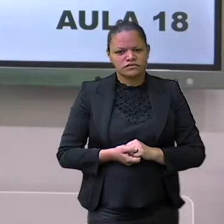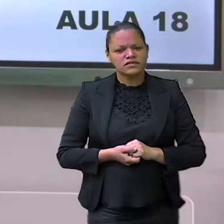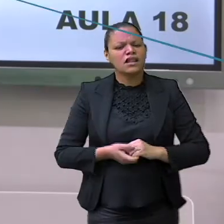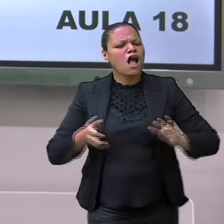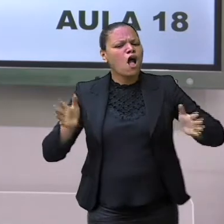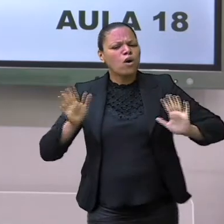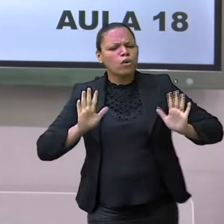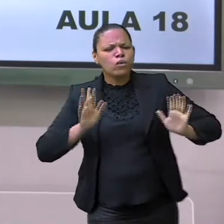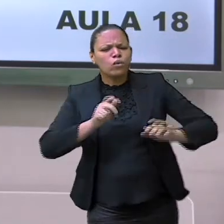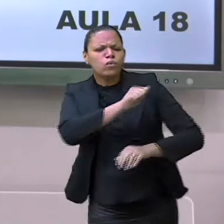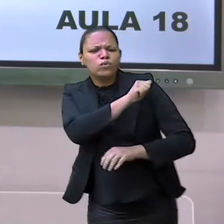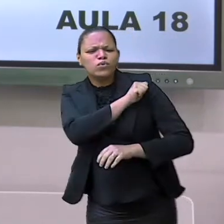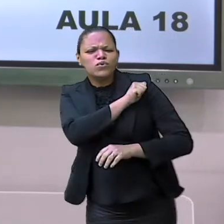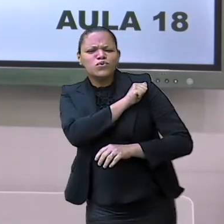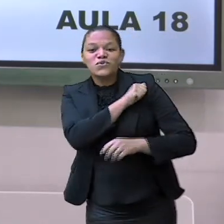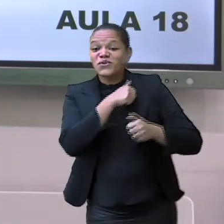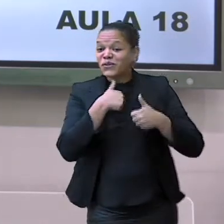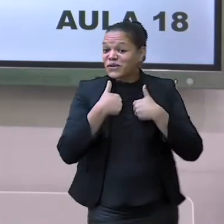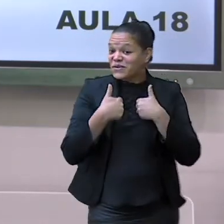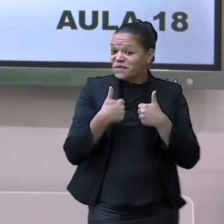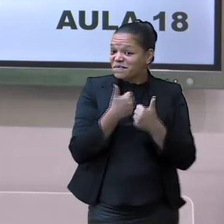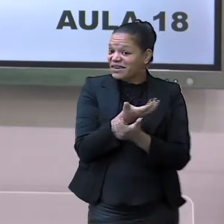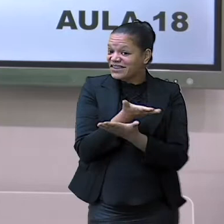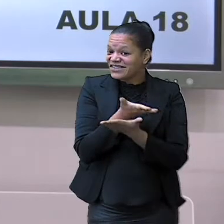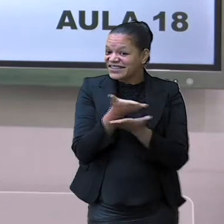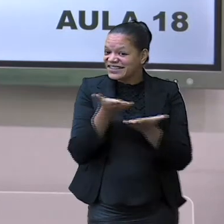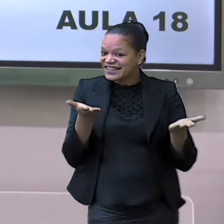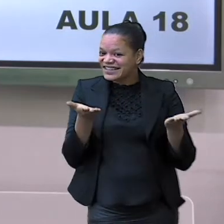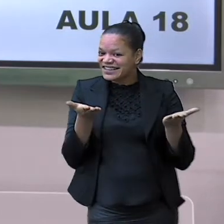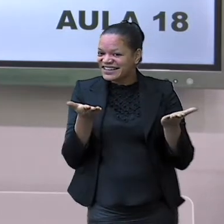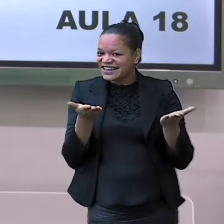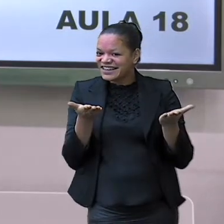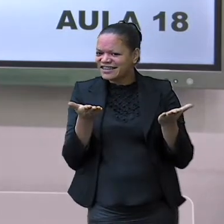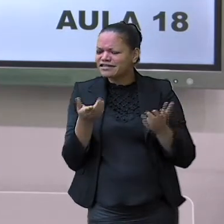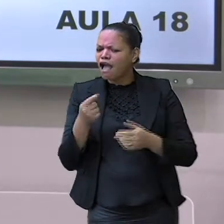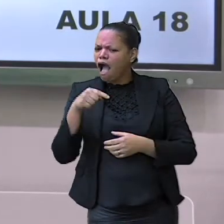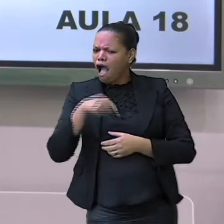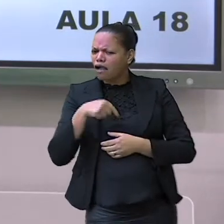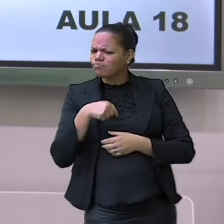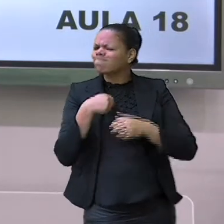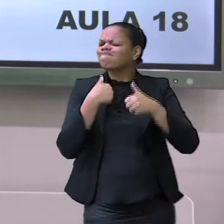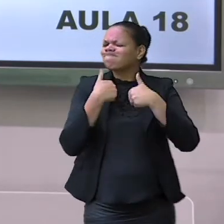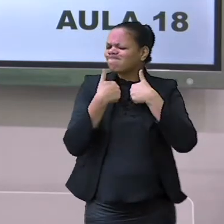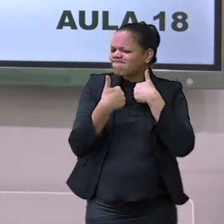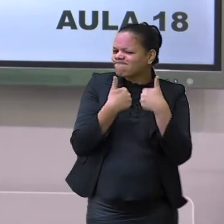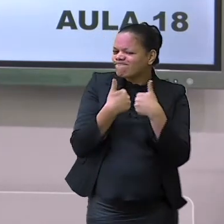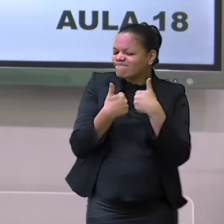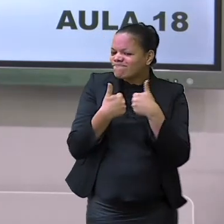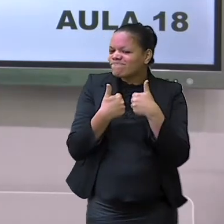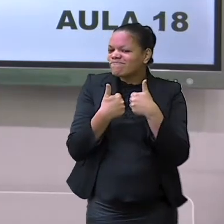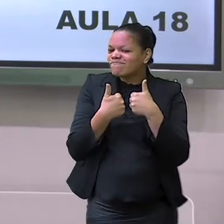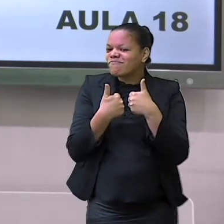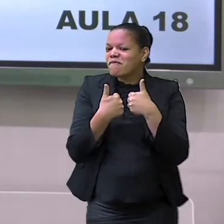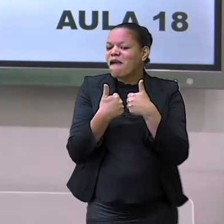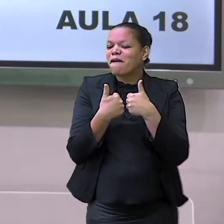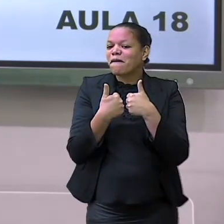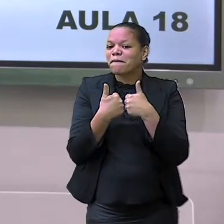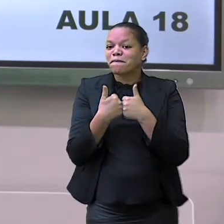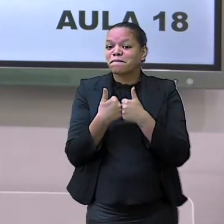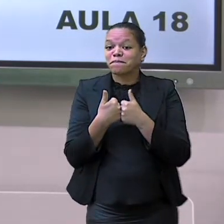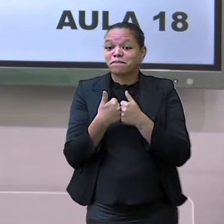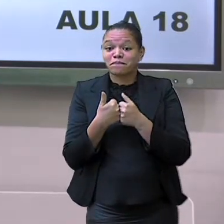Olá, estudantes! Tudo bem com vocês? Por aqui está tudo bem, graças a Deus.